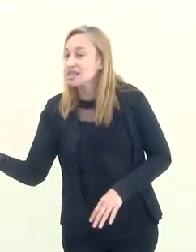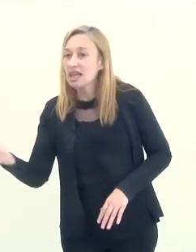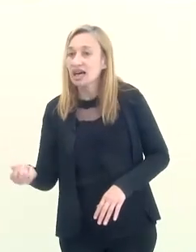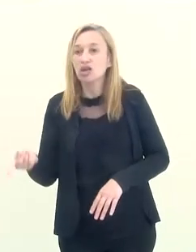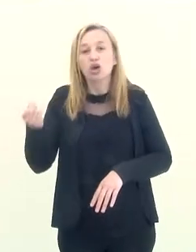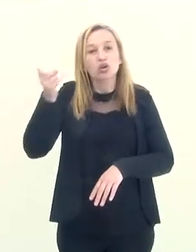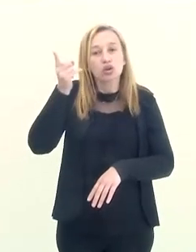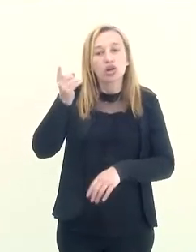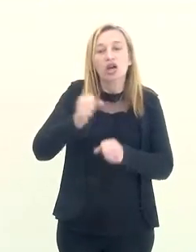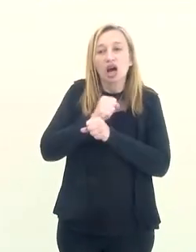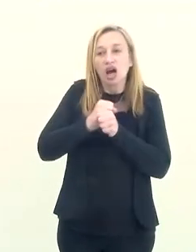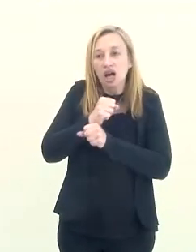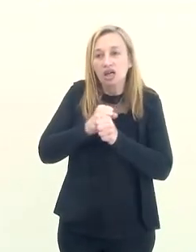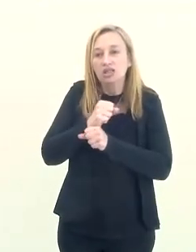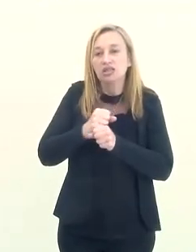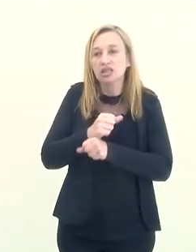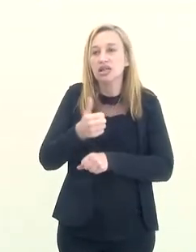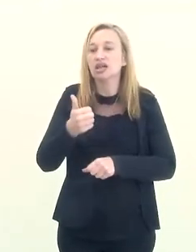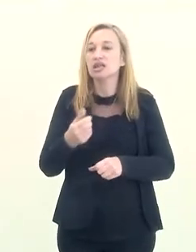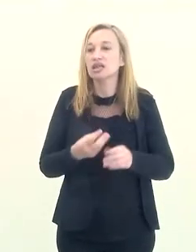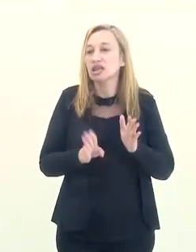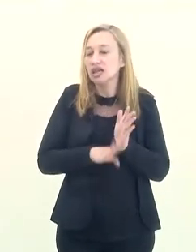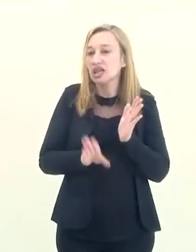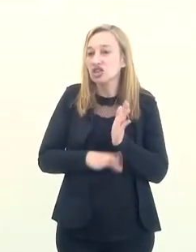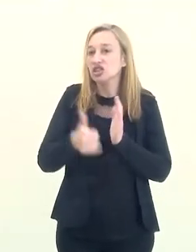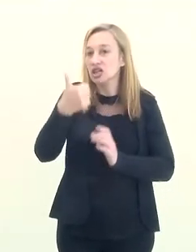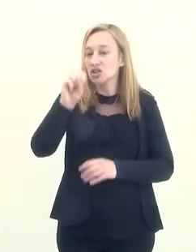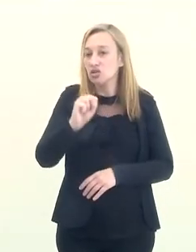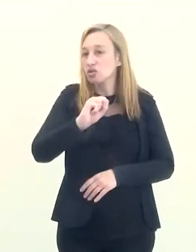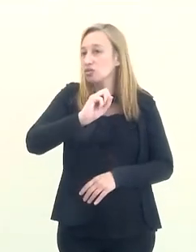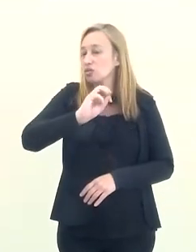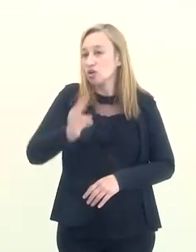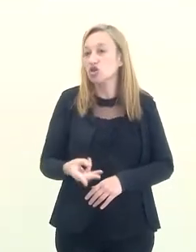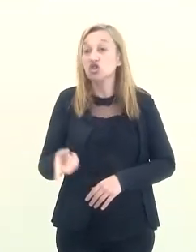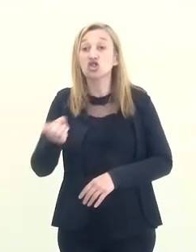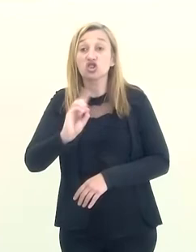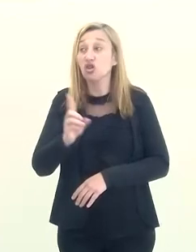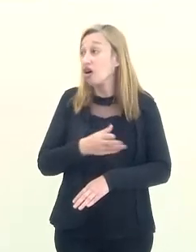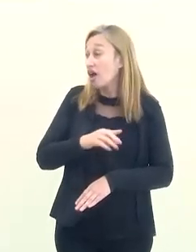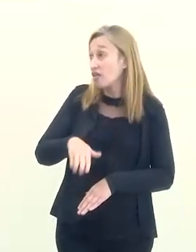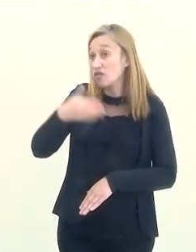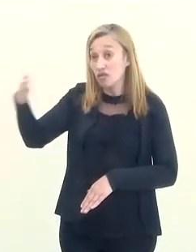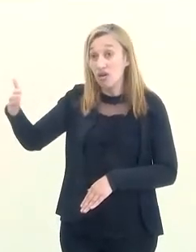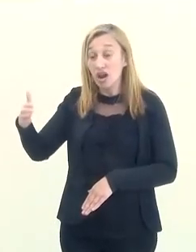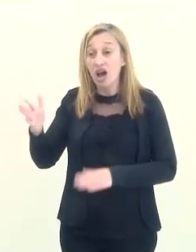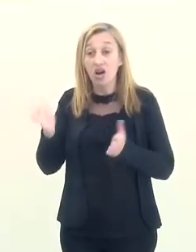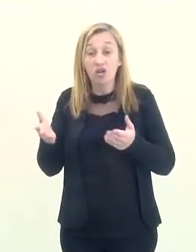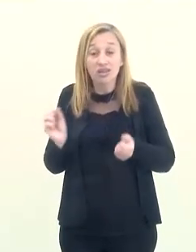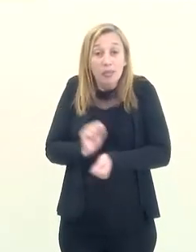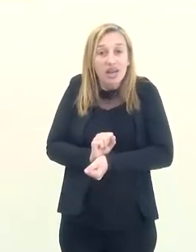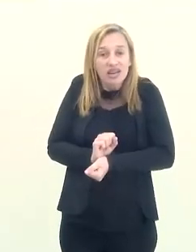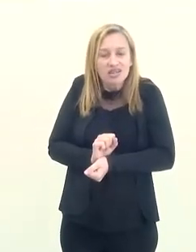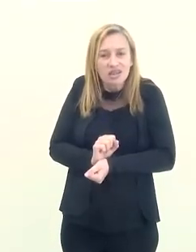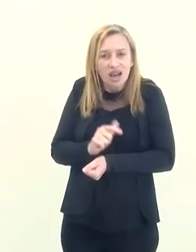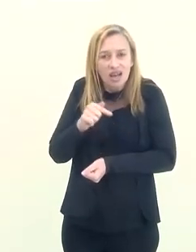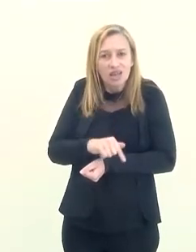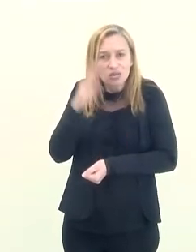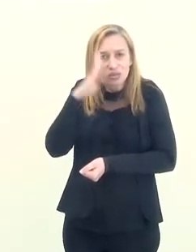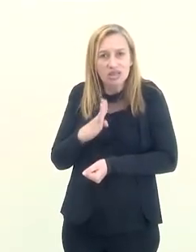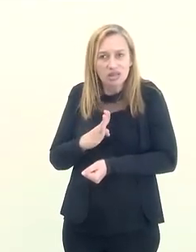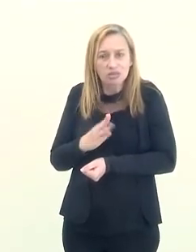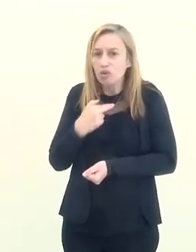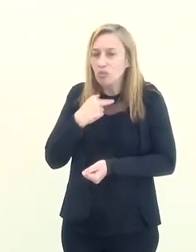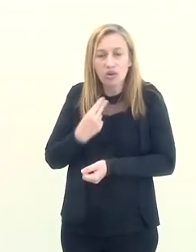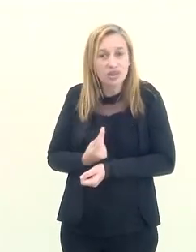saem do Brasil todo ano, gastando 18 bilhões de dólares lá fora. Então, essa turma está represada, está